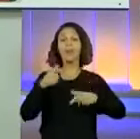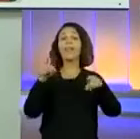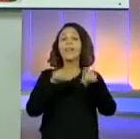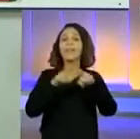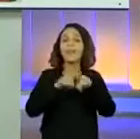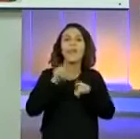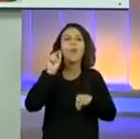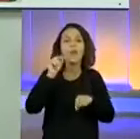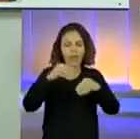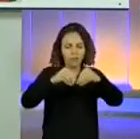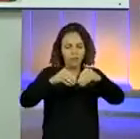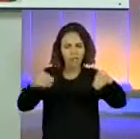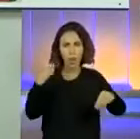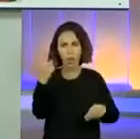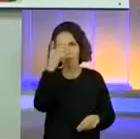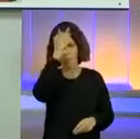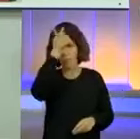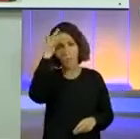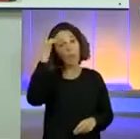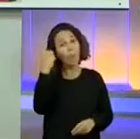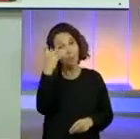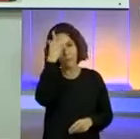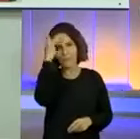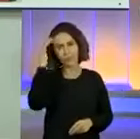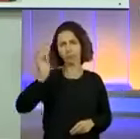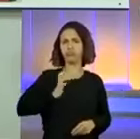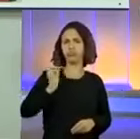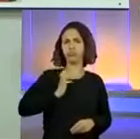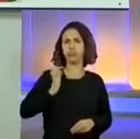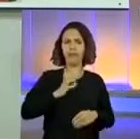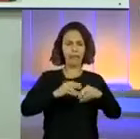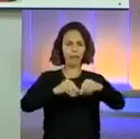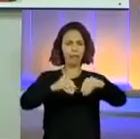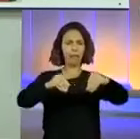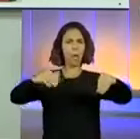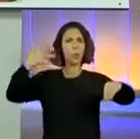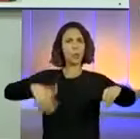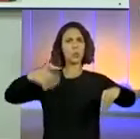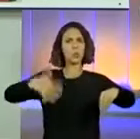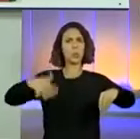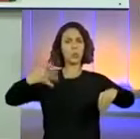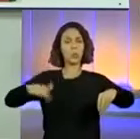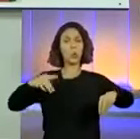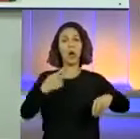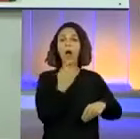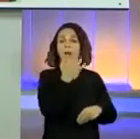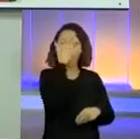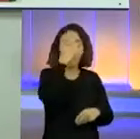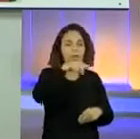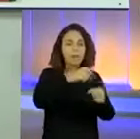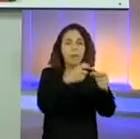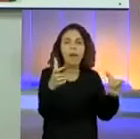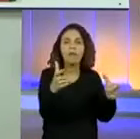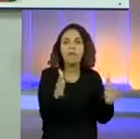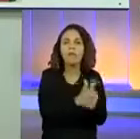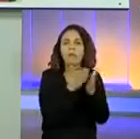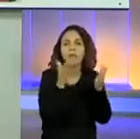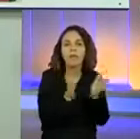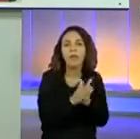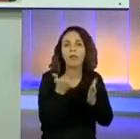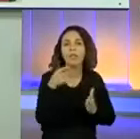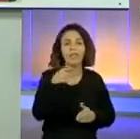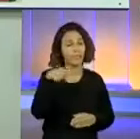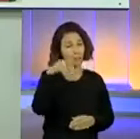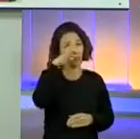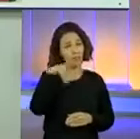Uma única pessoa com muitas terras. Aliás, essa concentração no Brasil é uma das grandes mazelas sociais que nós vivemos. Não só concentração de terras,